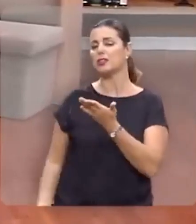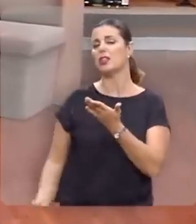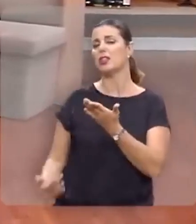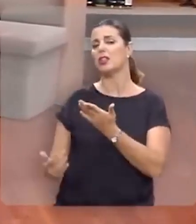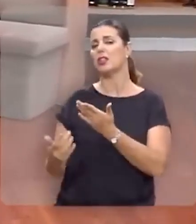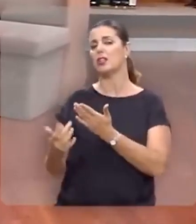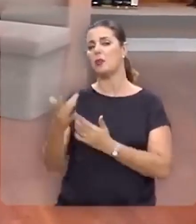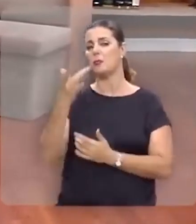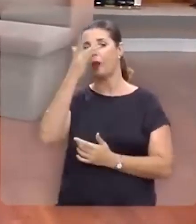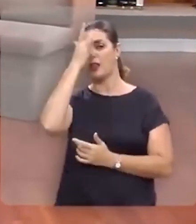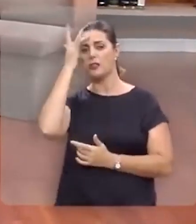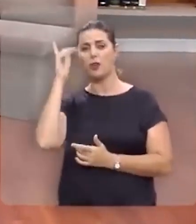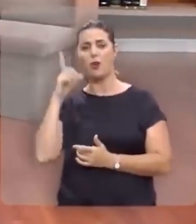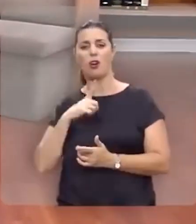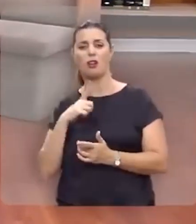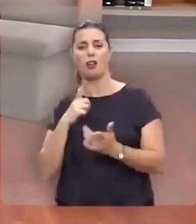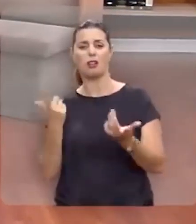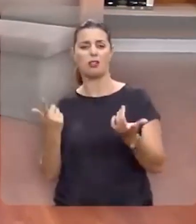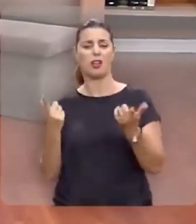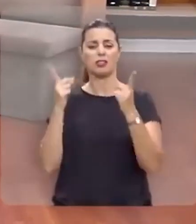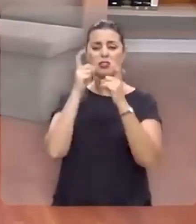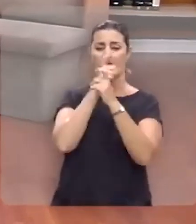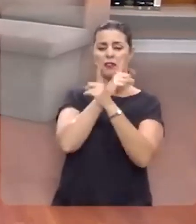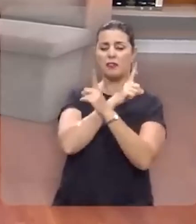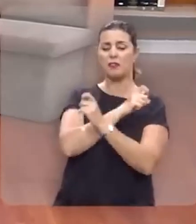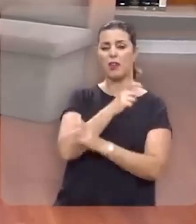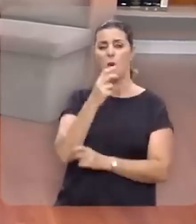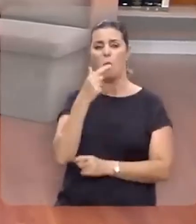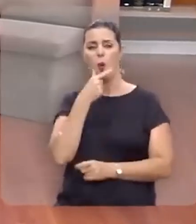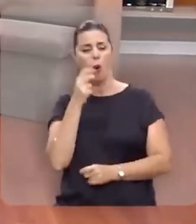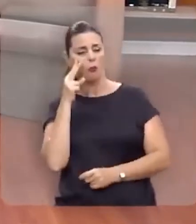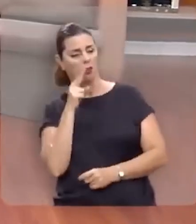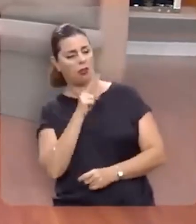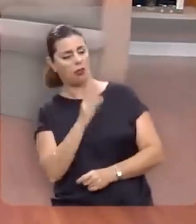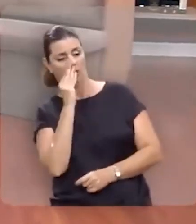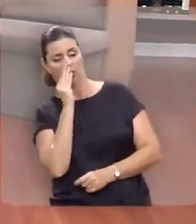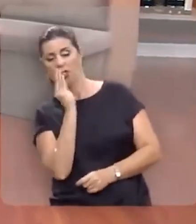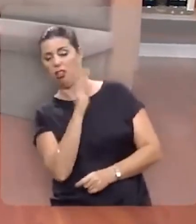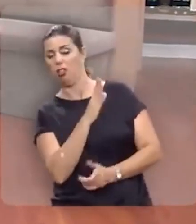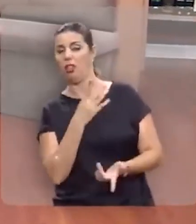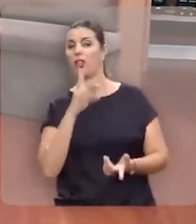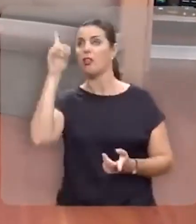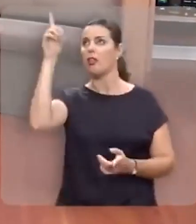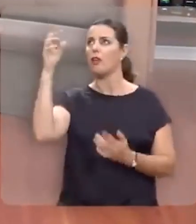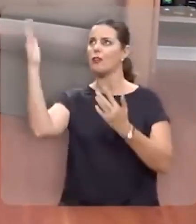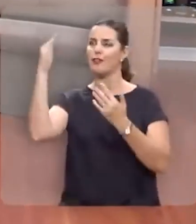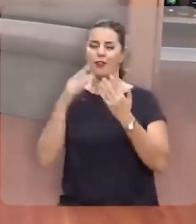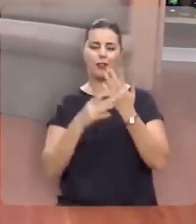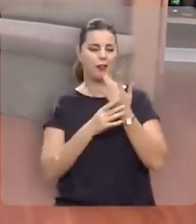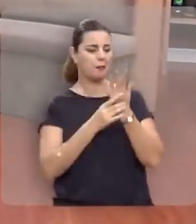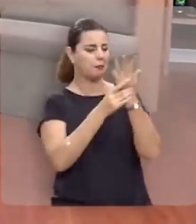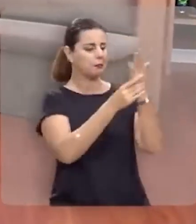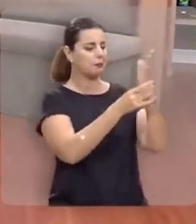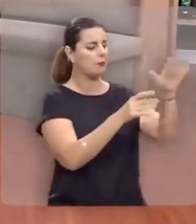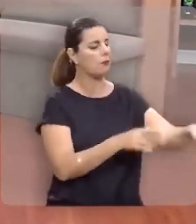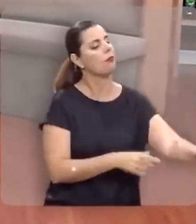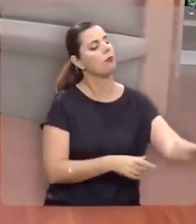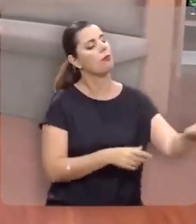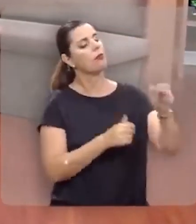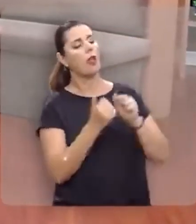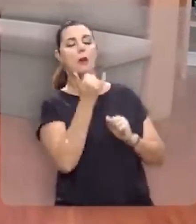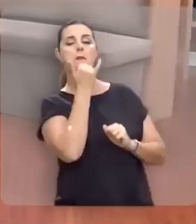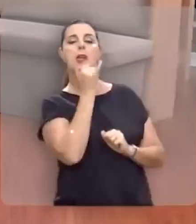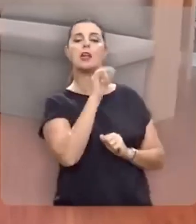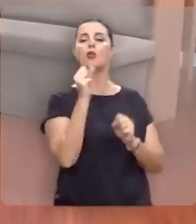daquele que está talvez arruinado segundo o conceito dos homens. Deus vem, estende a mão, levanta,